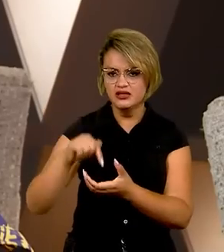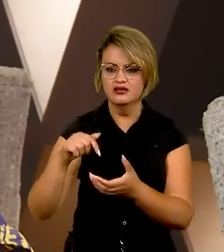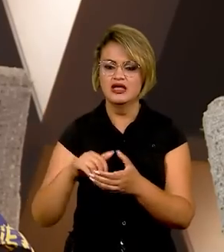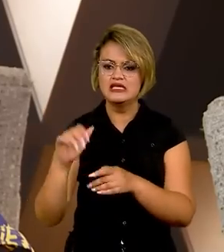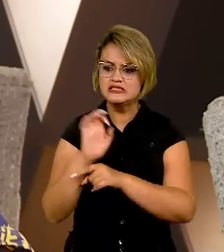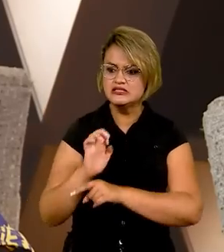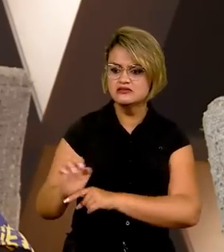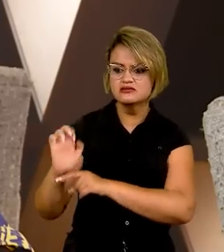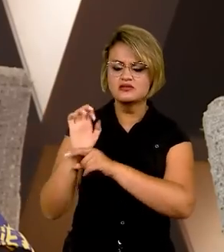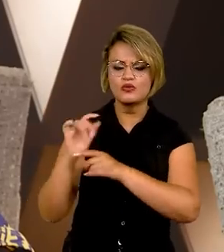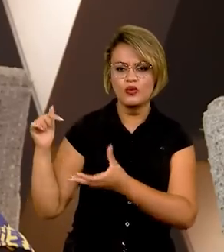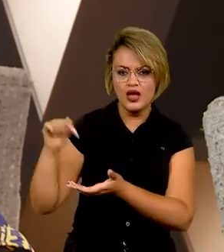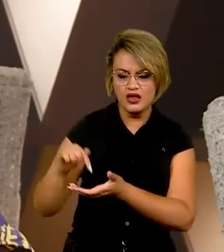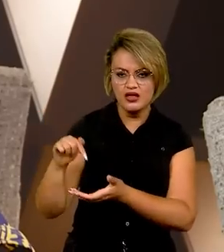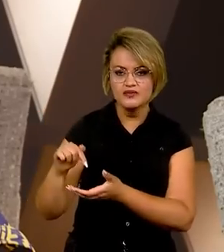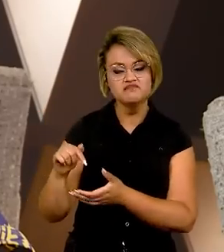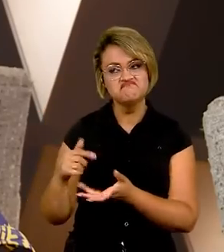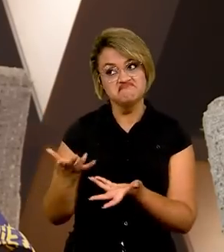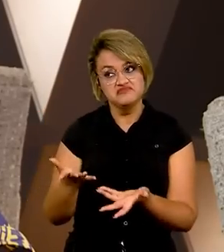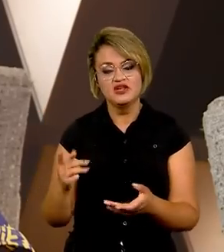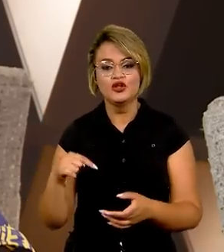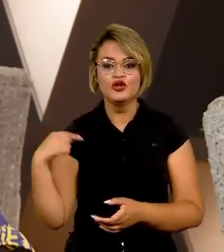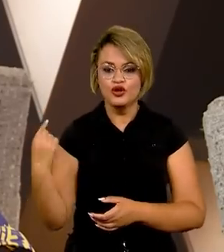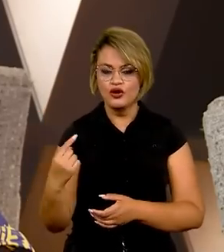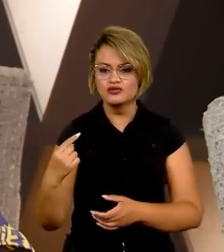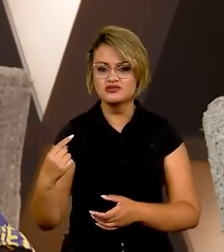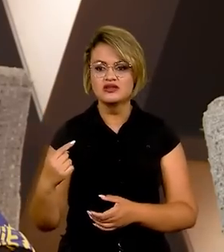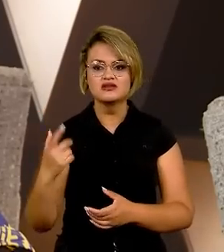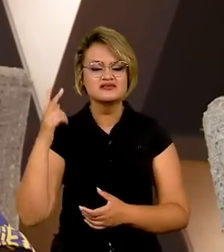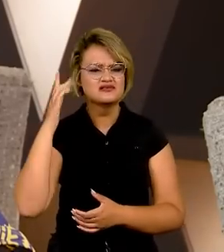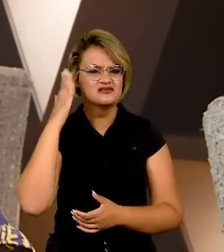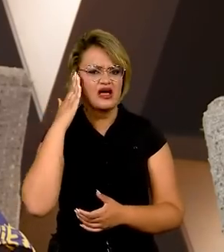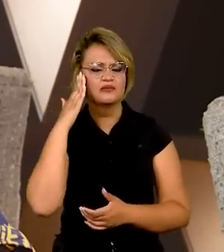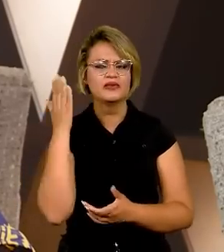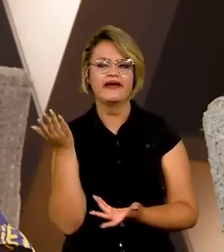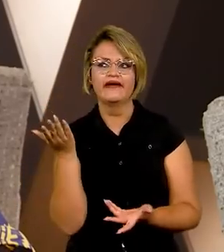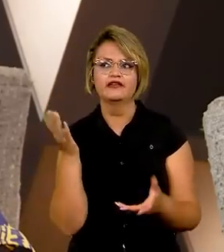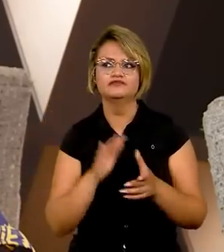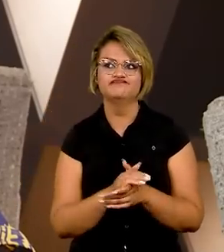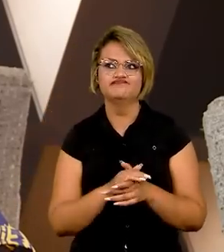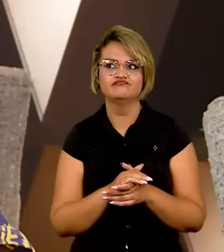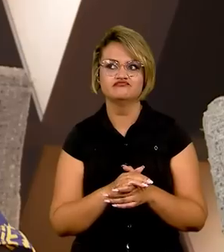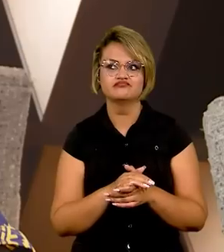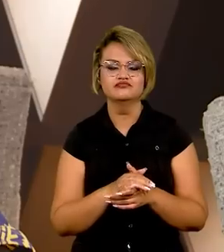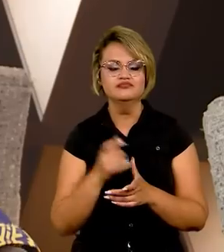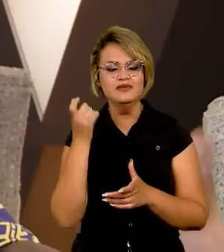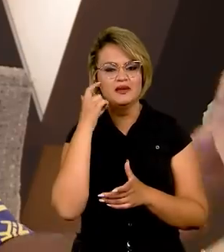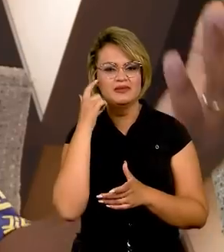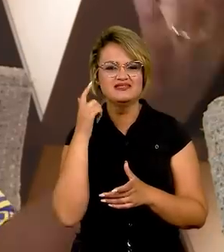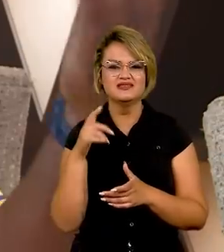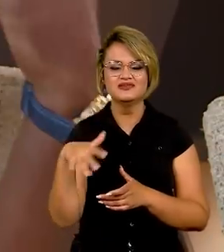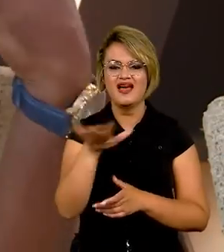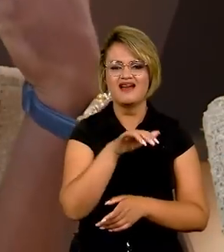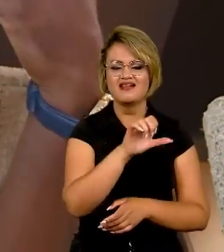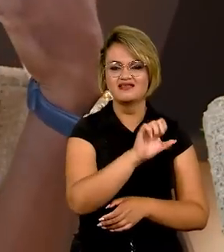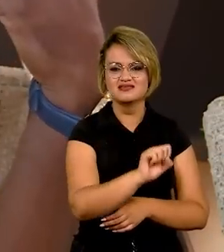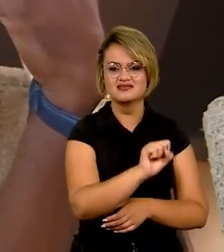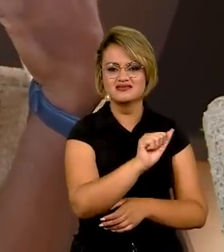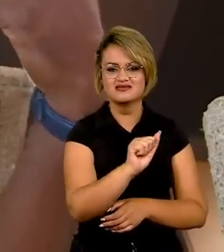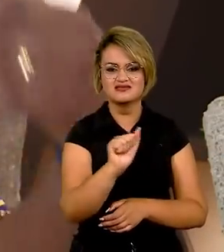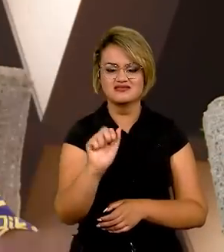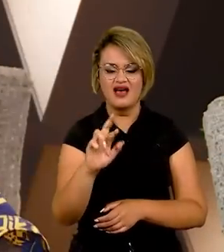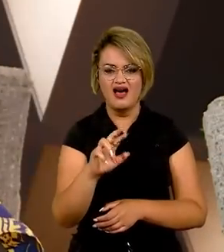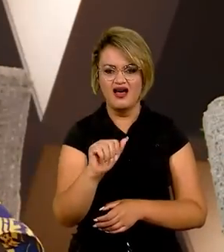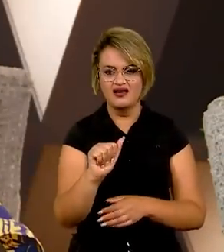estados estes, embora nós vamos referir, por exemplo, a partir do Saara para o